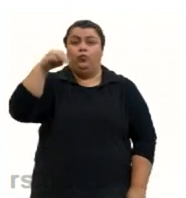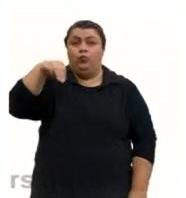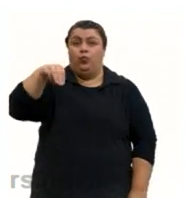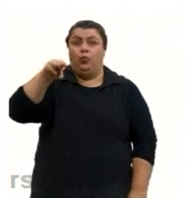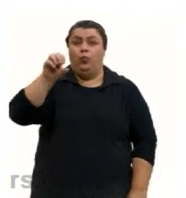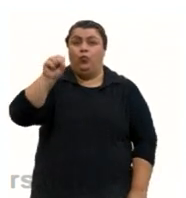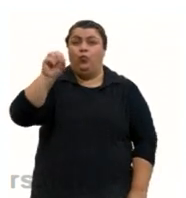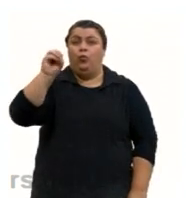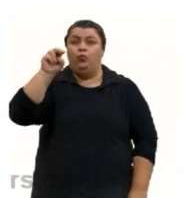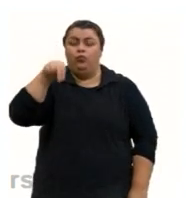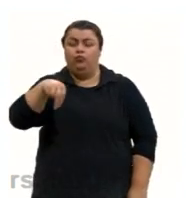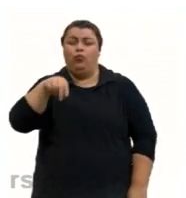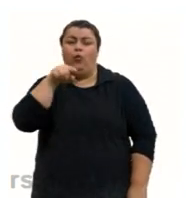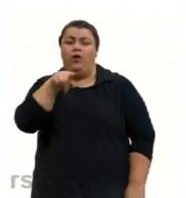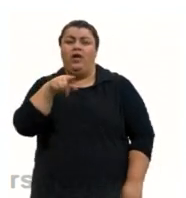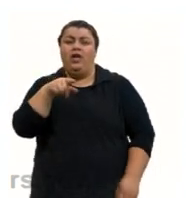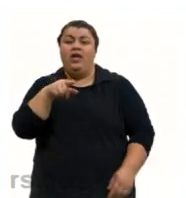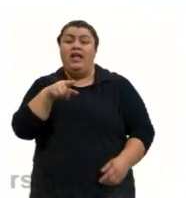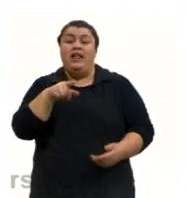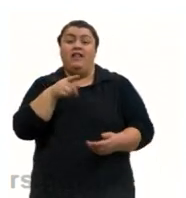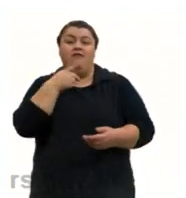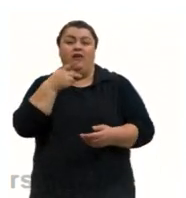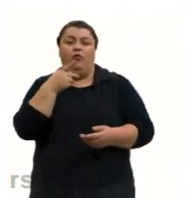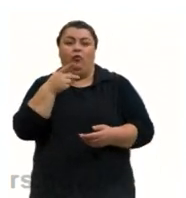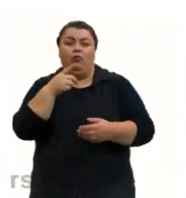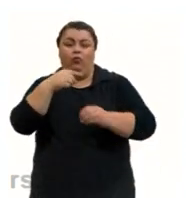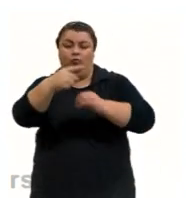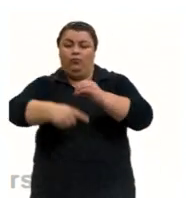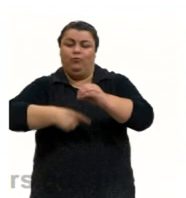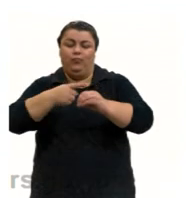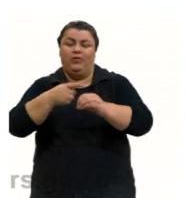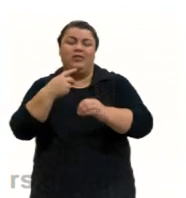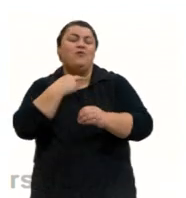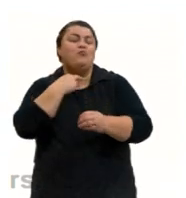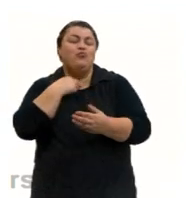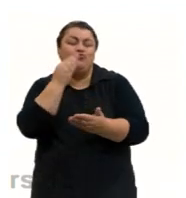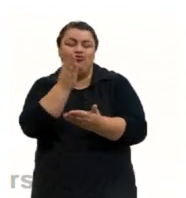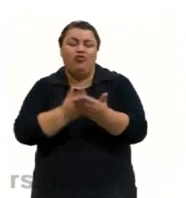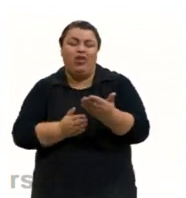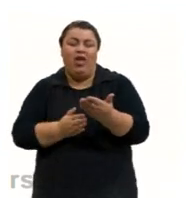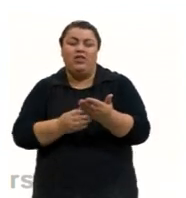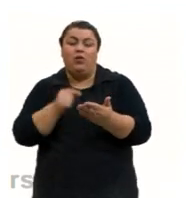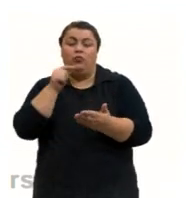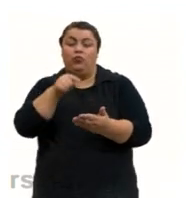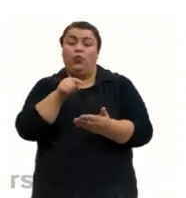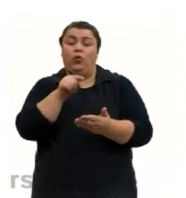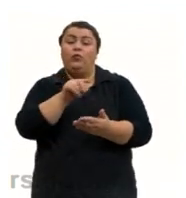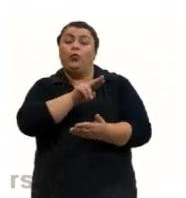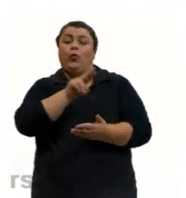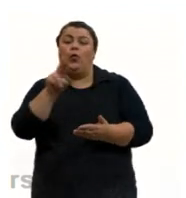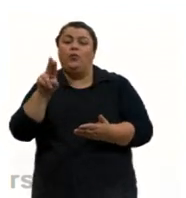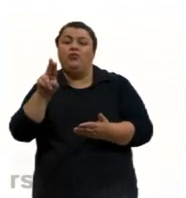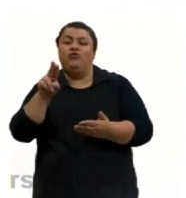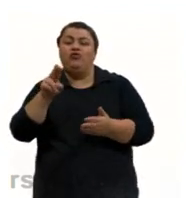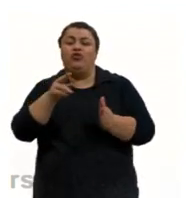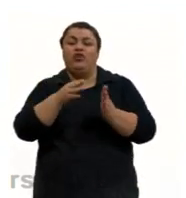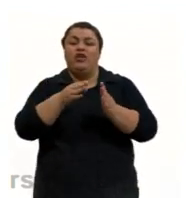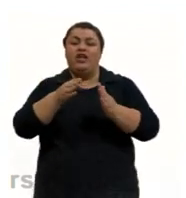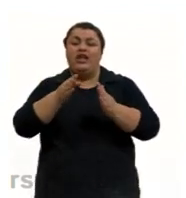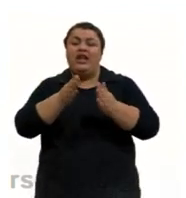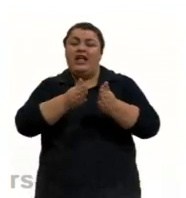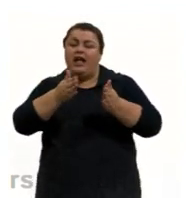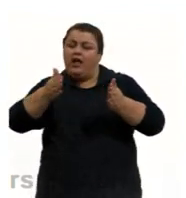ser dividido, partido, tá. Nós chamamos esse conteúdo de evolução dos modelos atômicos, por quê? Não se